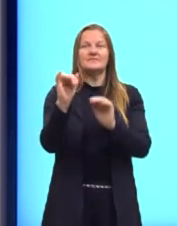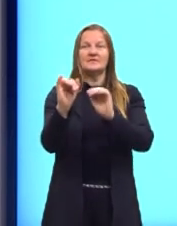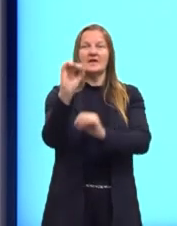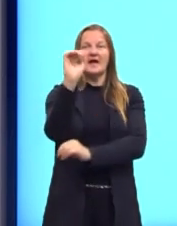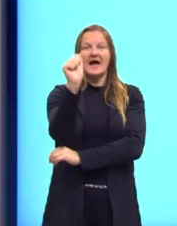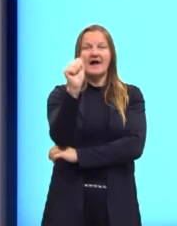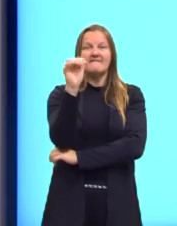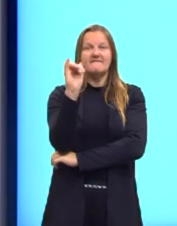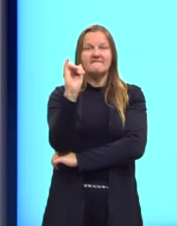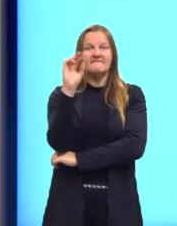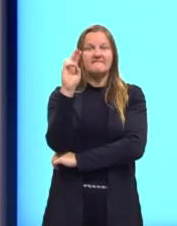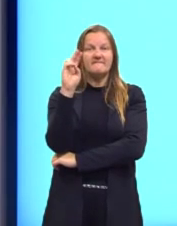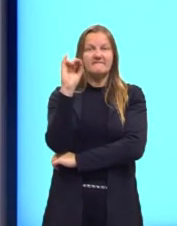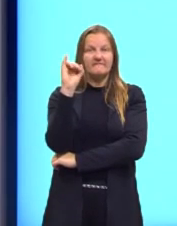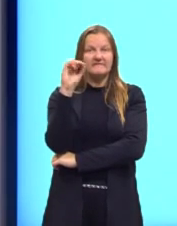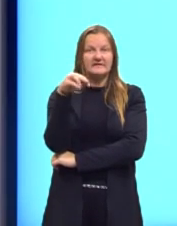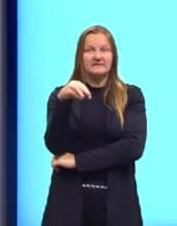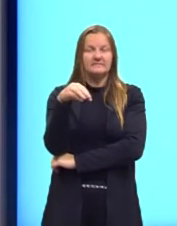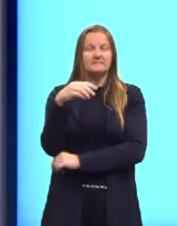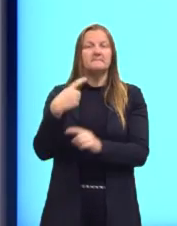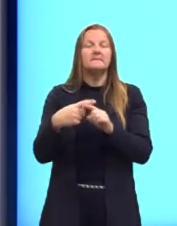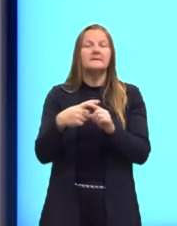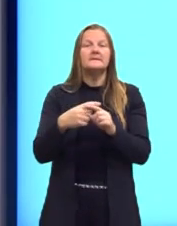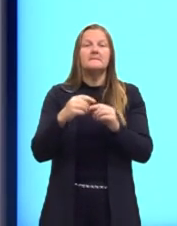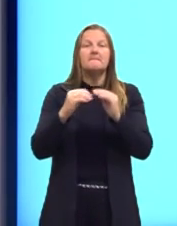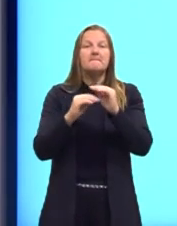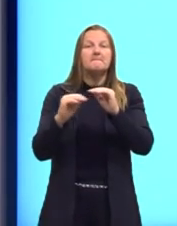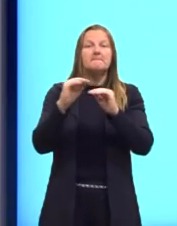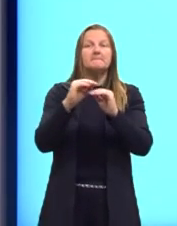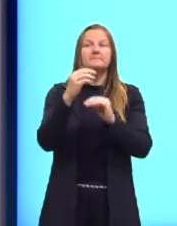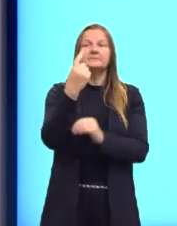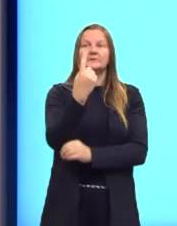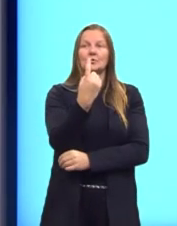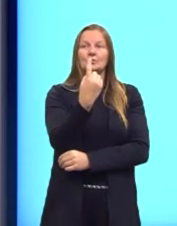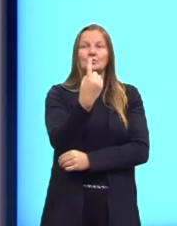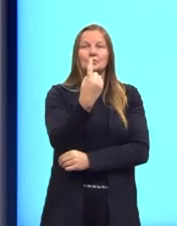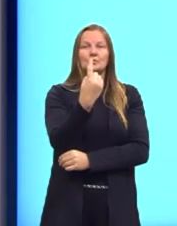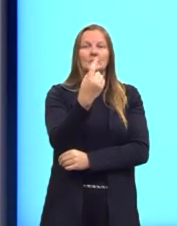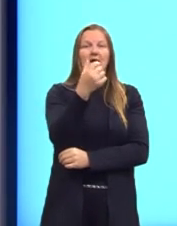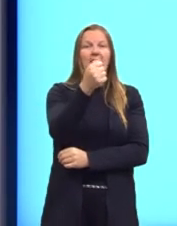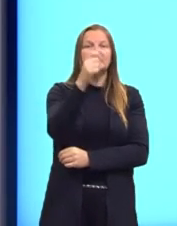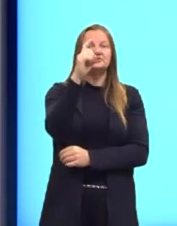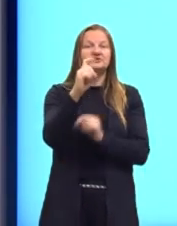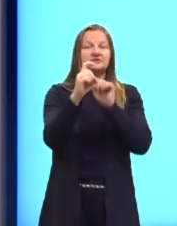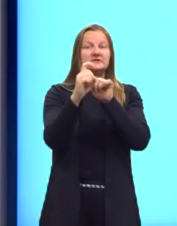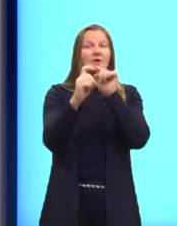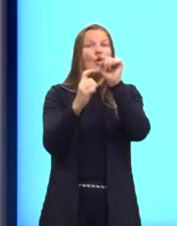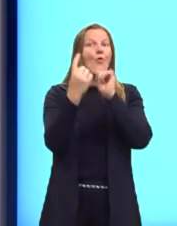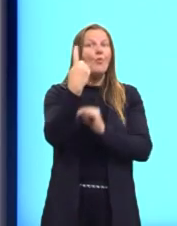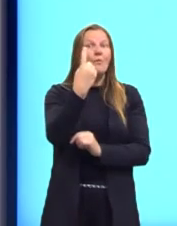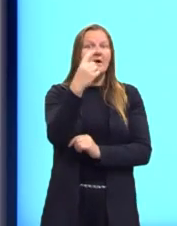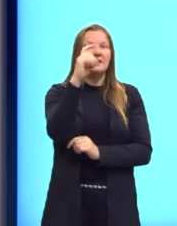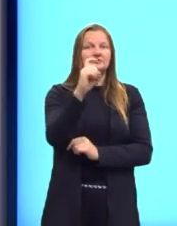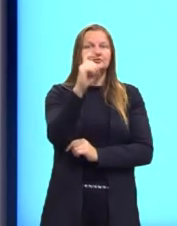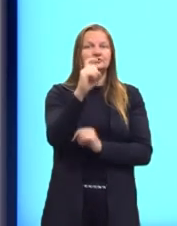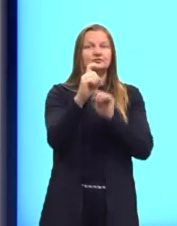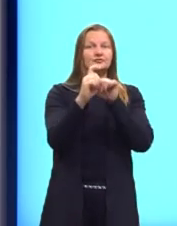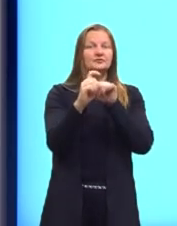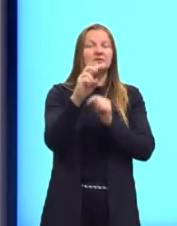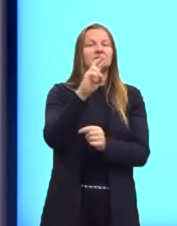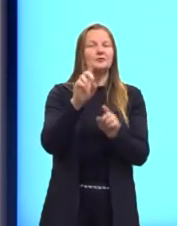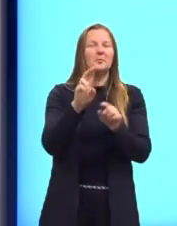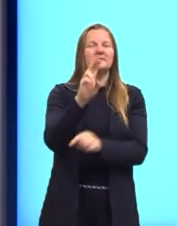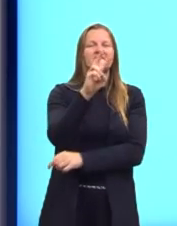de grau 1, por quê? Nós temos somente uma variável aqui, né? Uma letrinha ali que seria o x, já que a e b